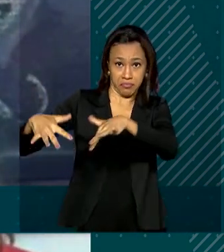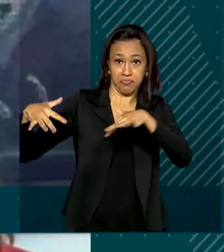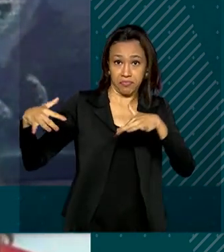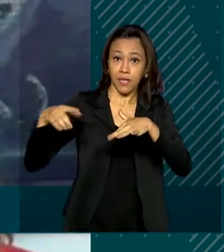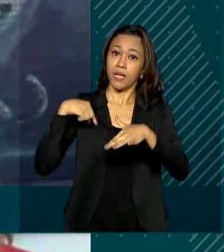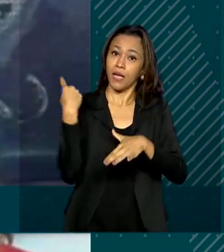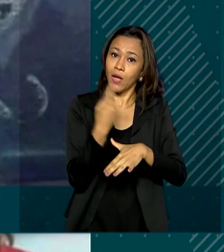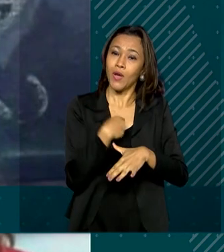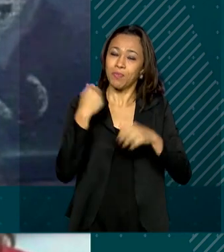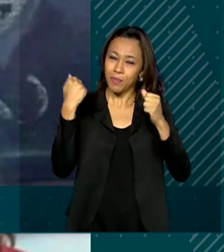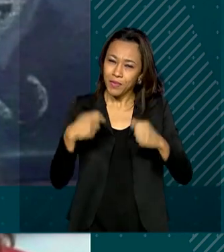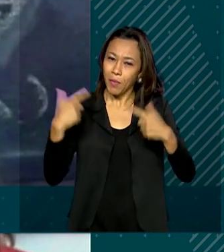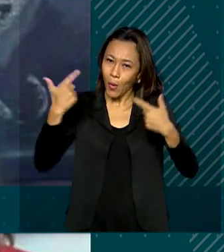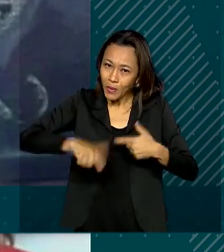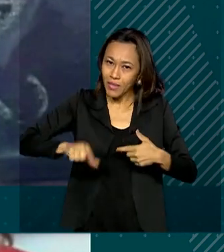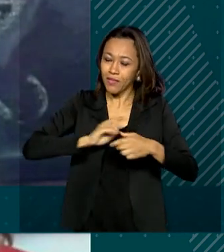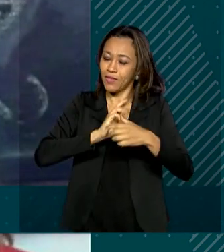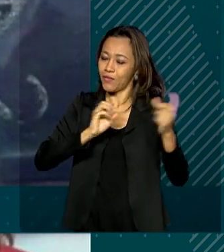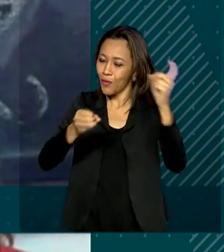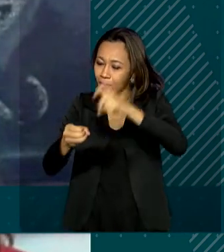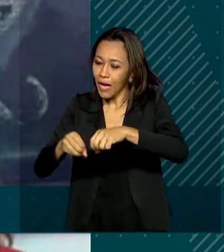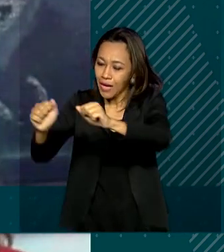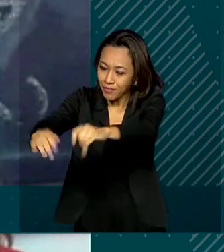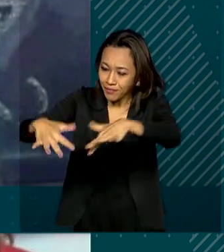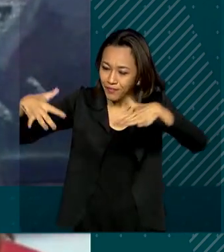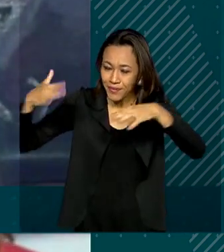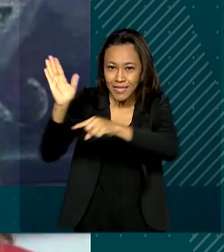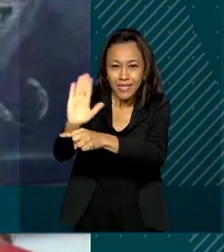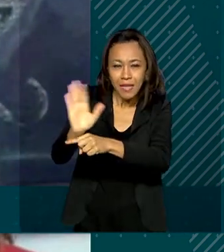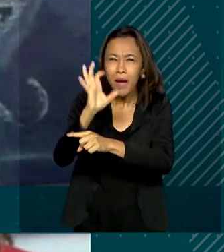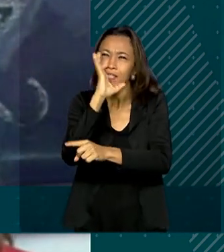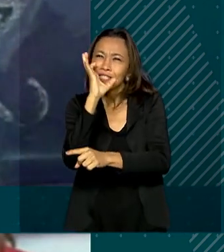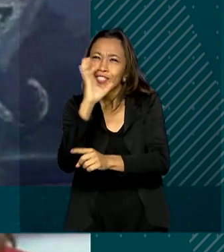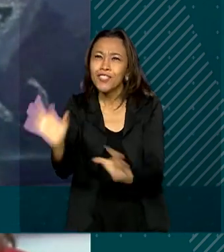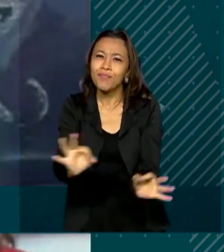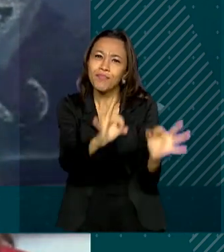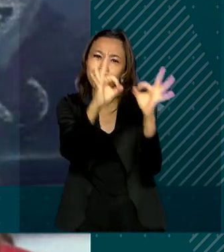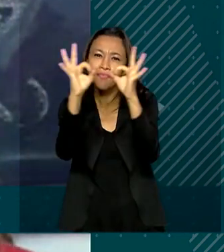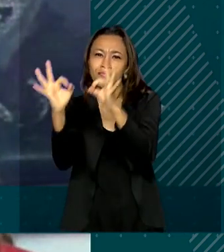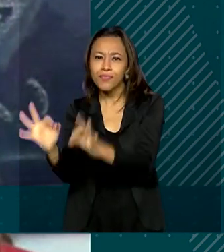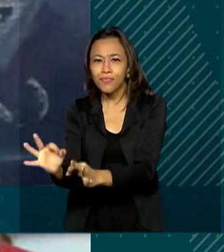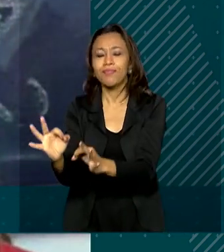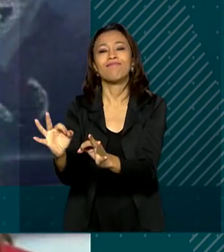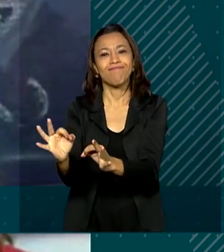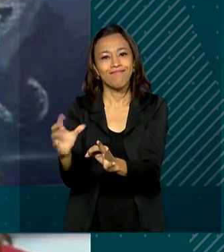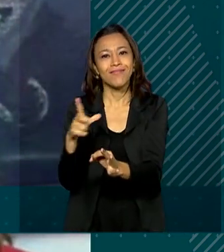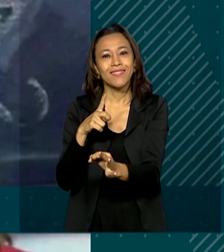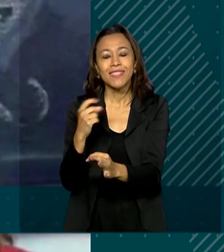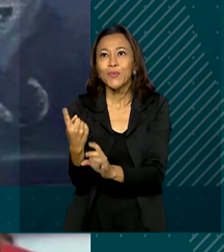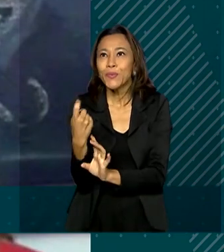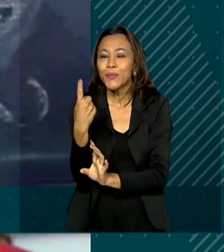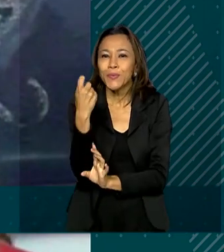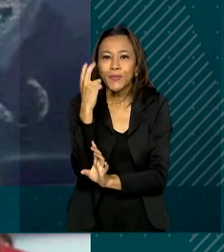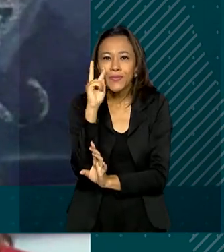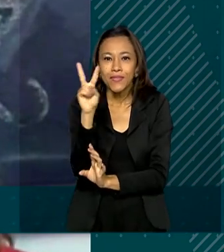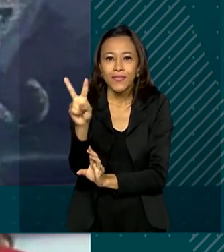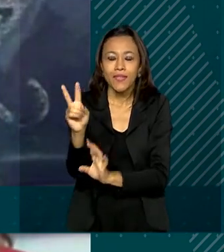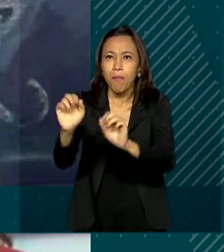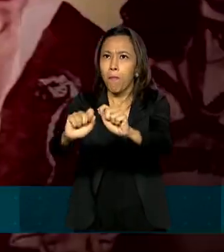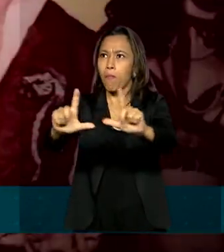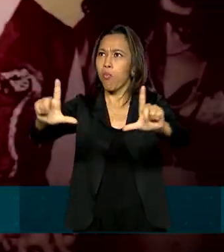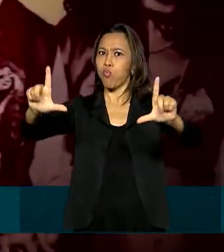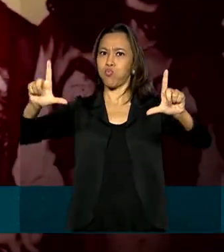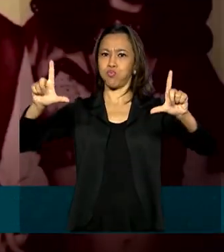a se encontrar na sala de cinema, assistir filmes maravilhosos, tendo a experiência única de ver o filme numa tela